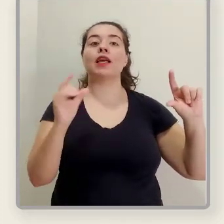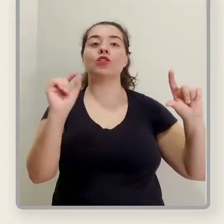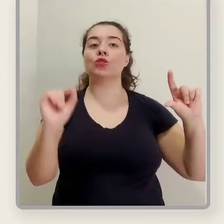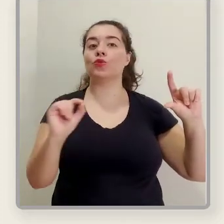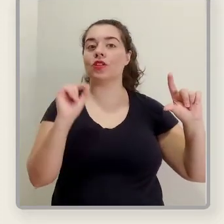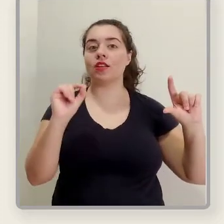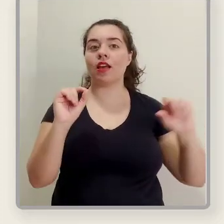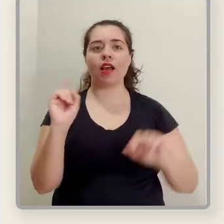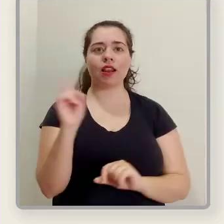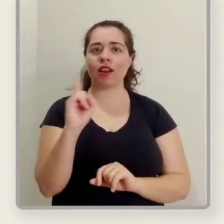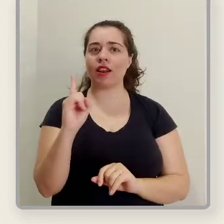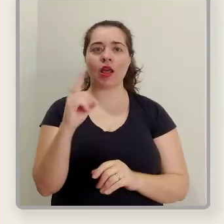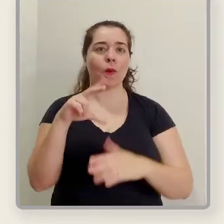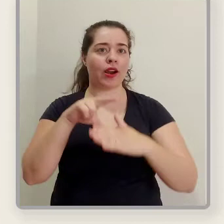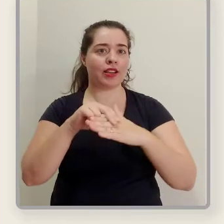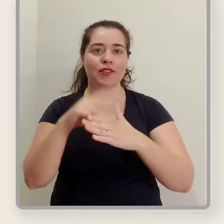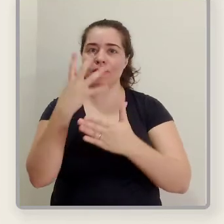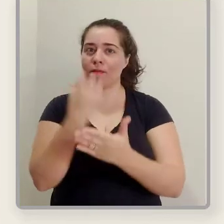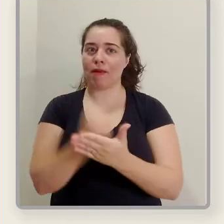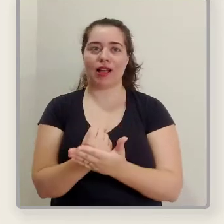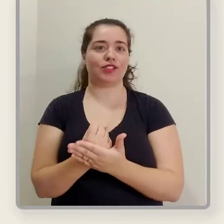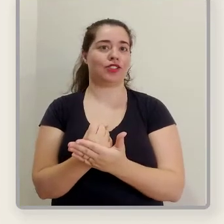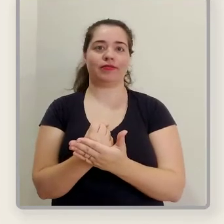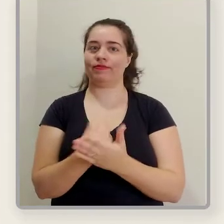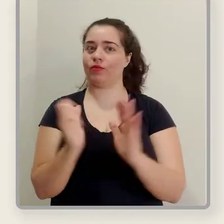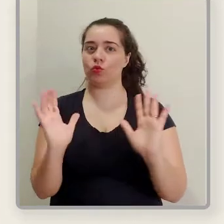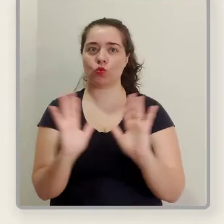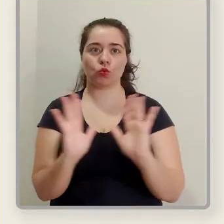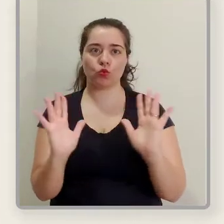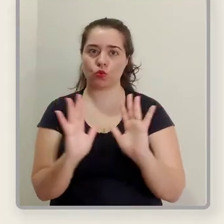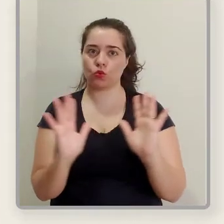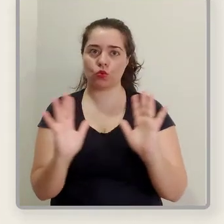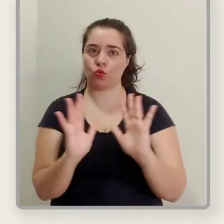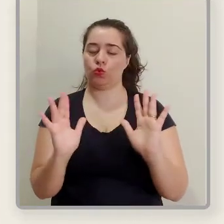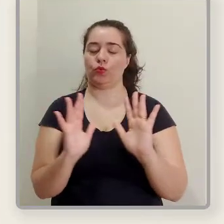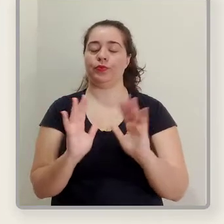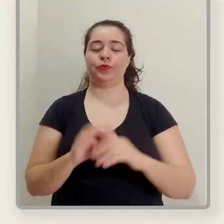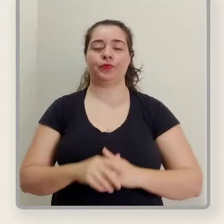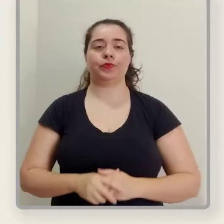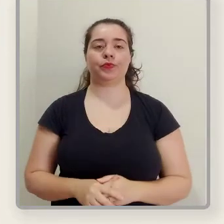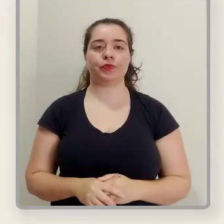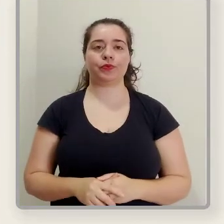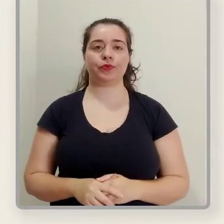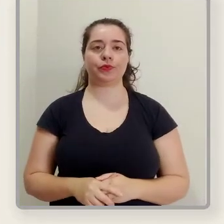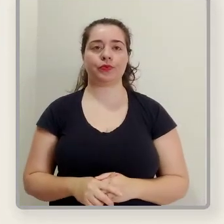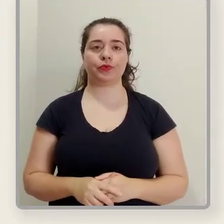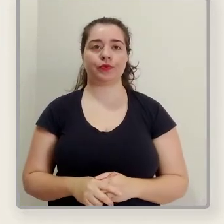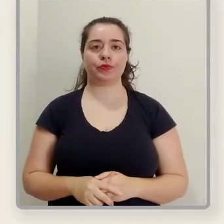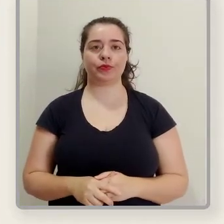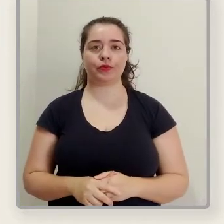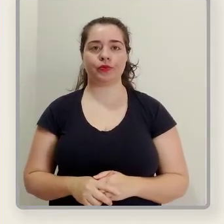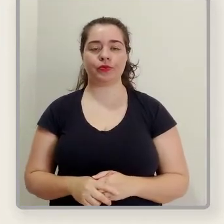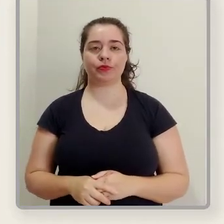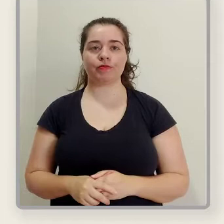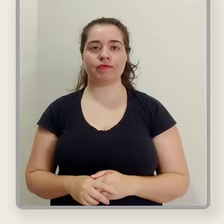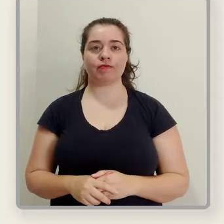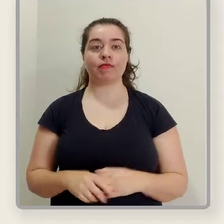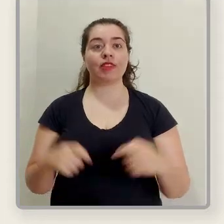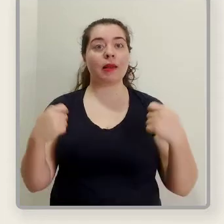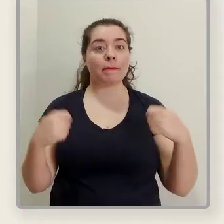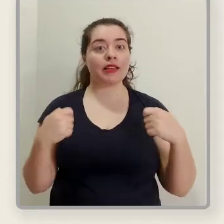pede para que não se execute o arquivo. E será feito um download e você não deve executar o arquivo.